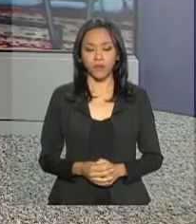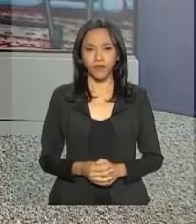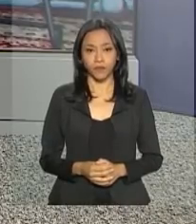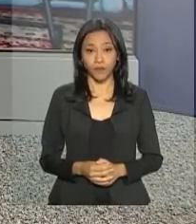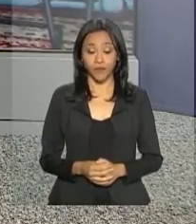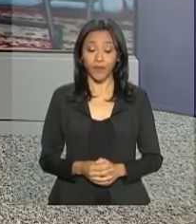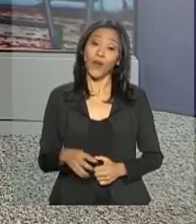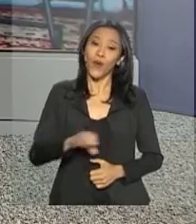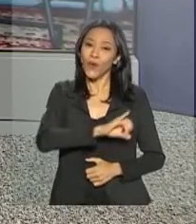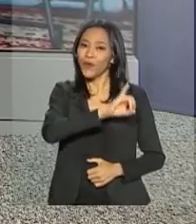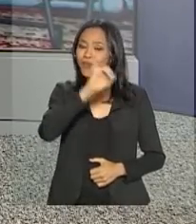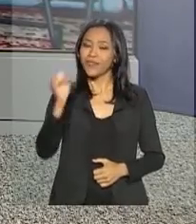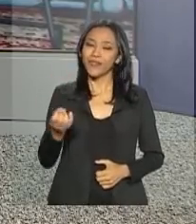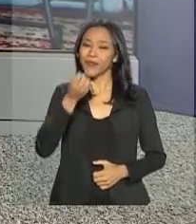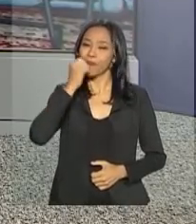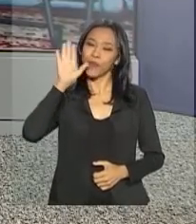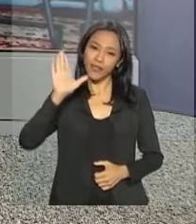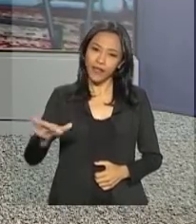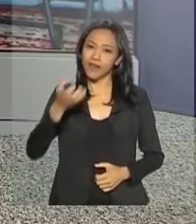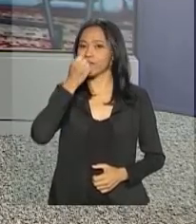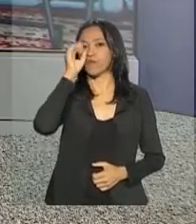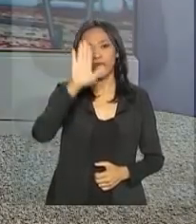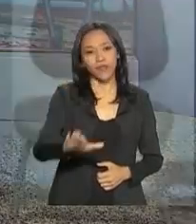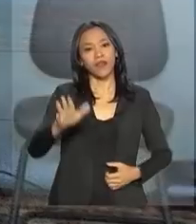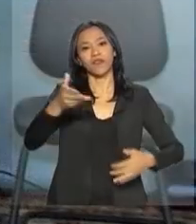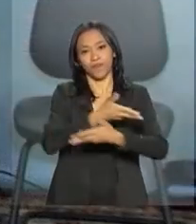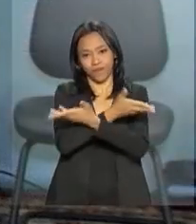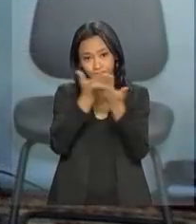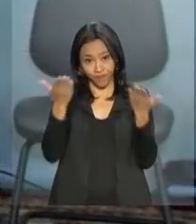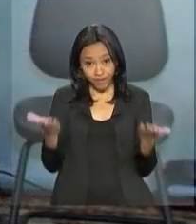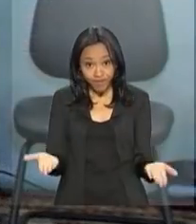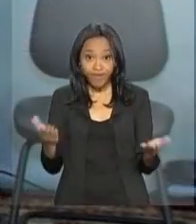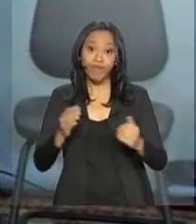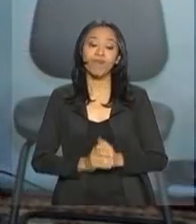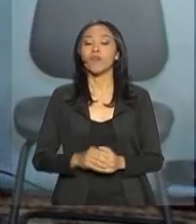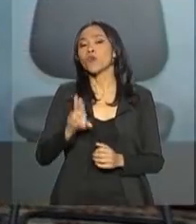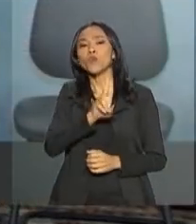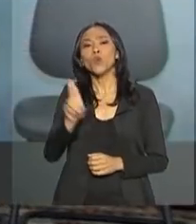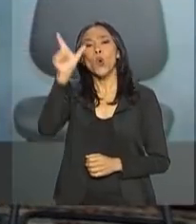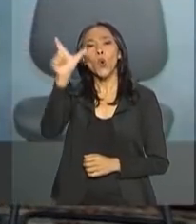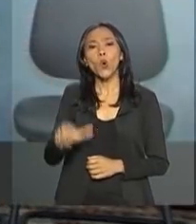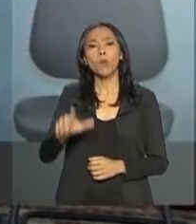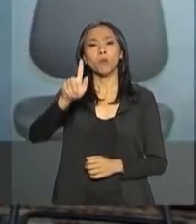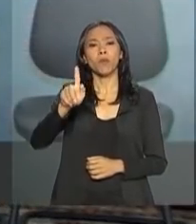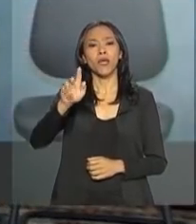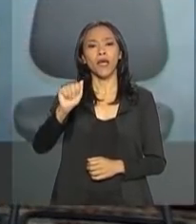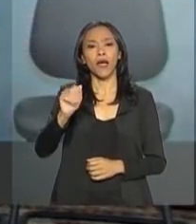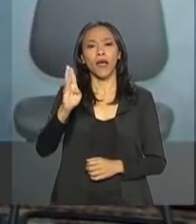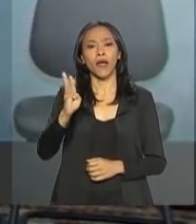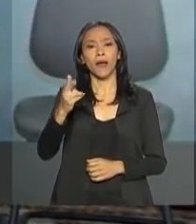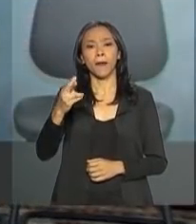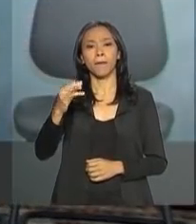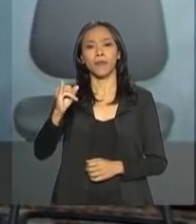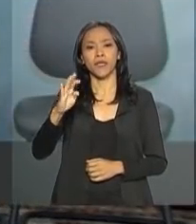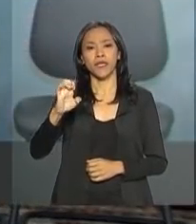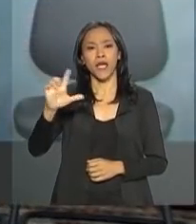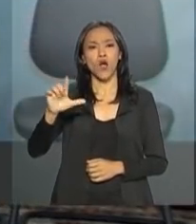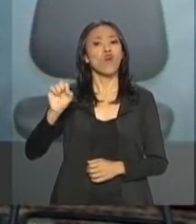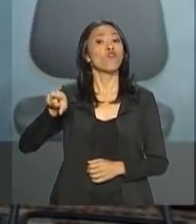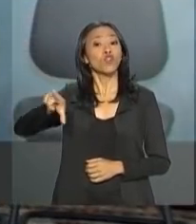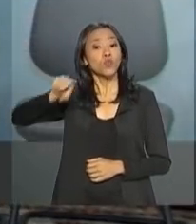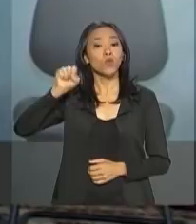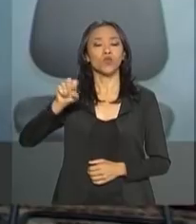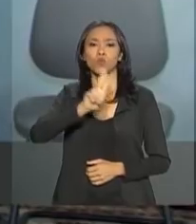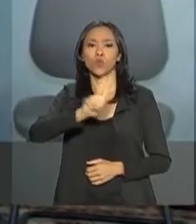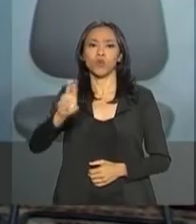Olá, Thaisa. Boa tarde para você. Boa tarde a todos. Gabriel Faria Oliveira foi escolhido a partir de uma lista tríplice, escolhido